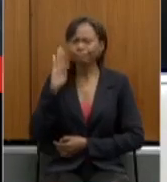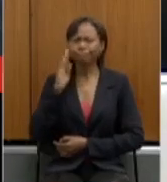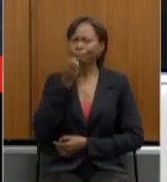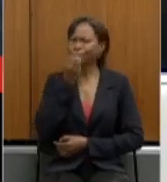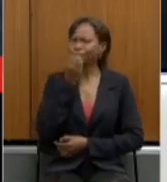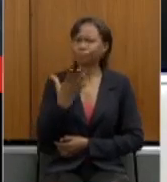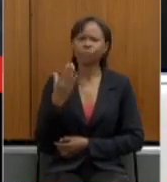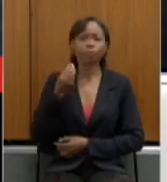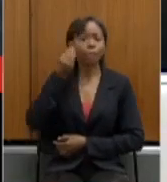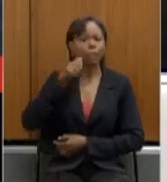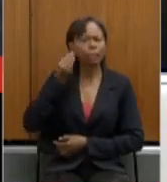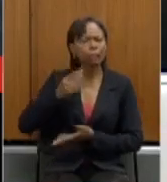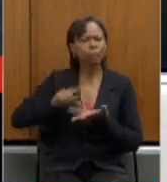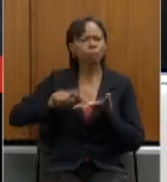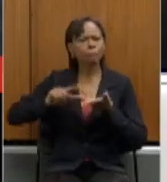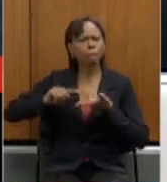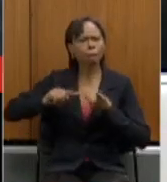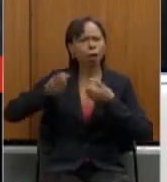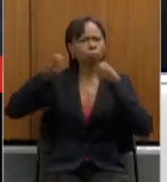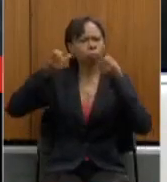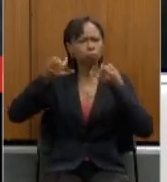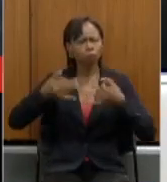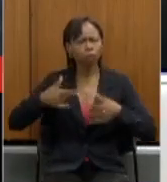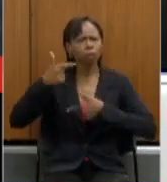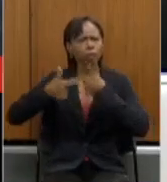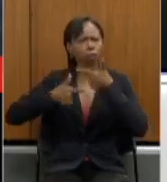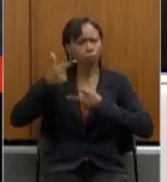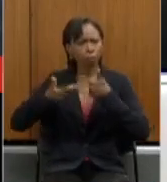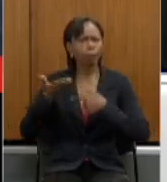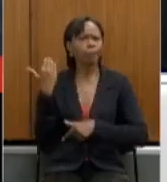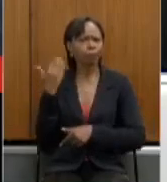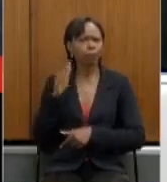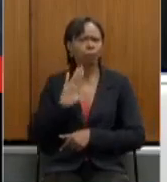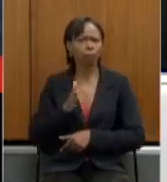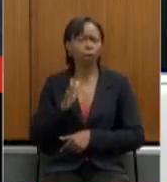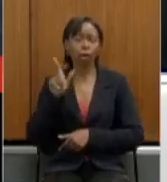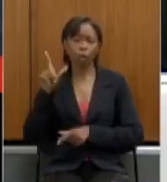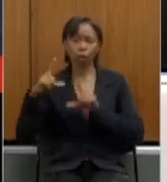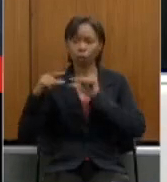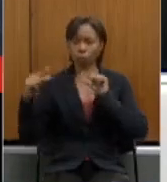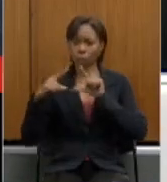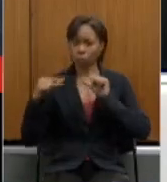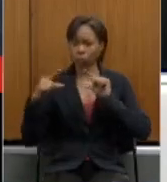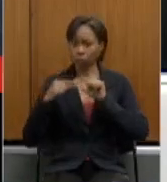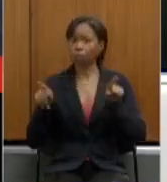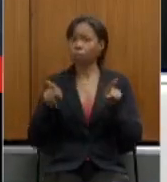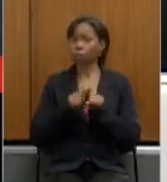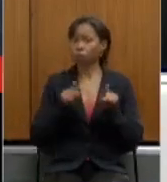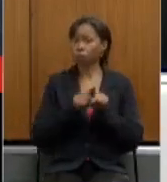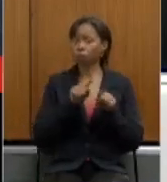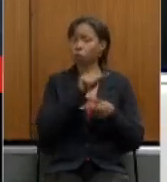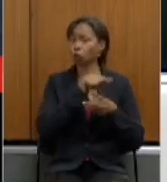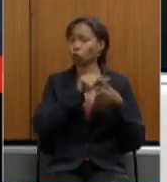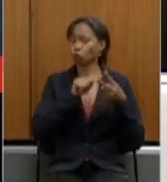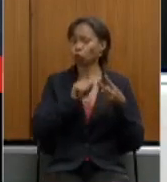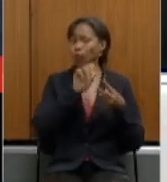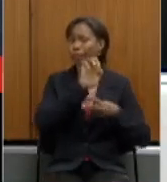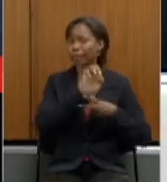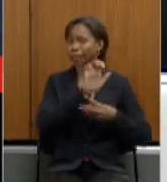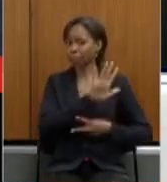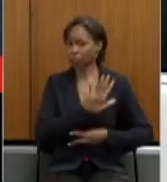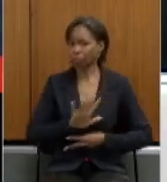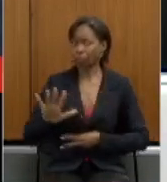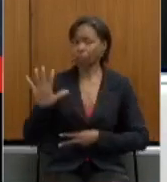que relataram pelo trabalho que já é realizado não só em Brasília mas também nos dois estados da federação